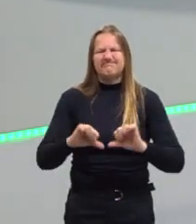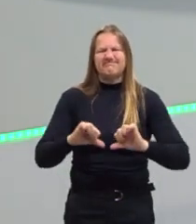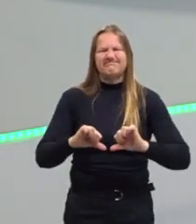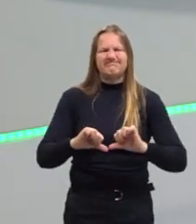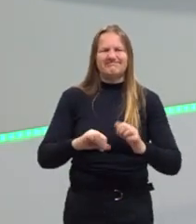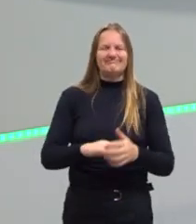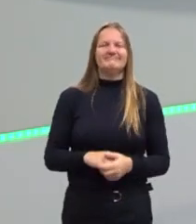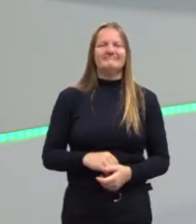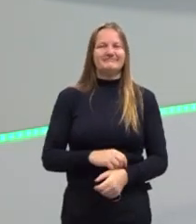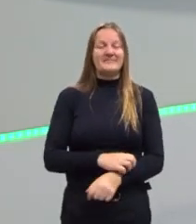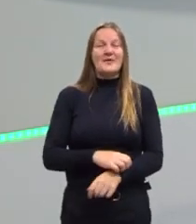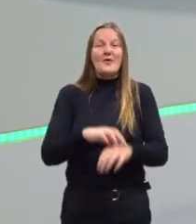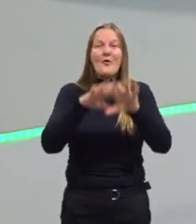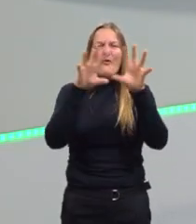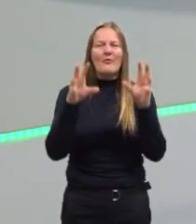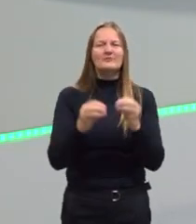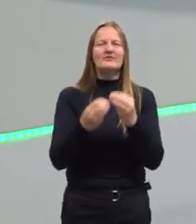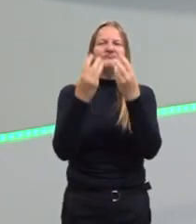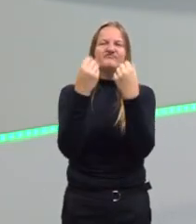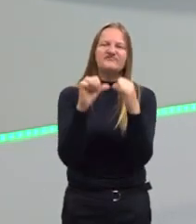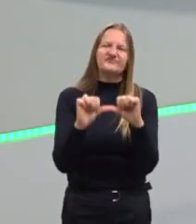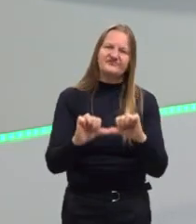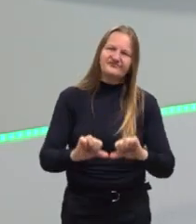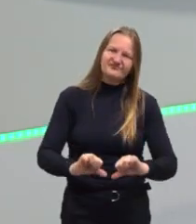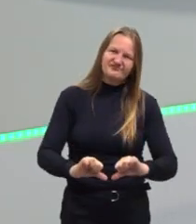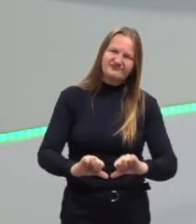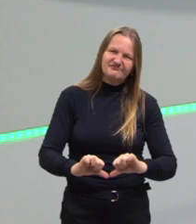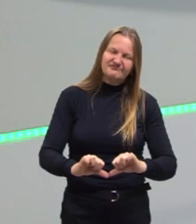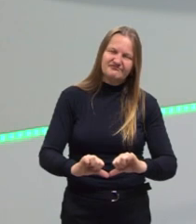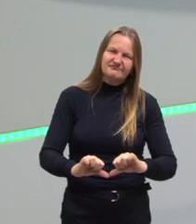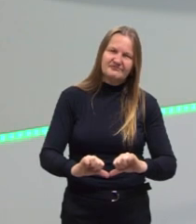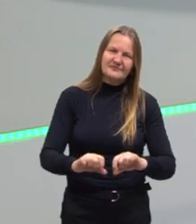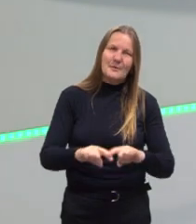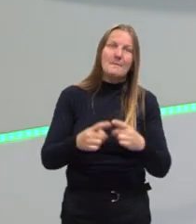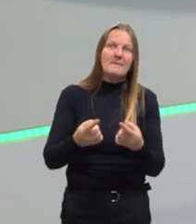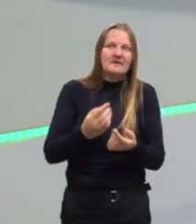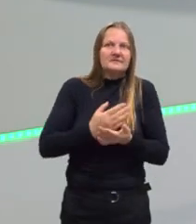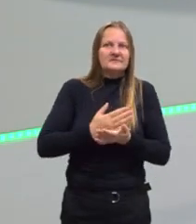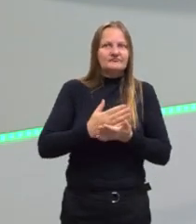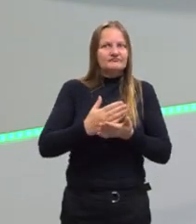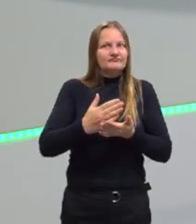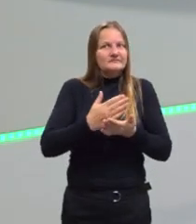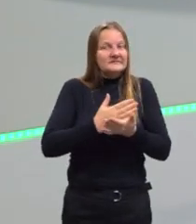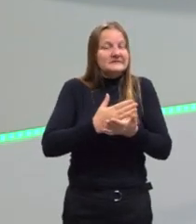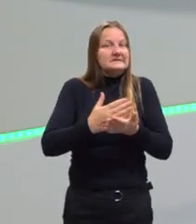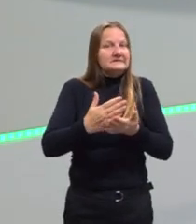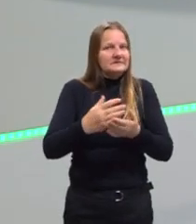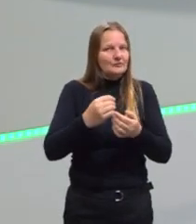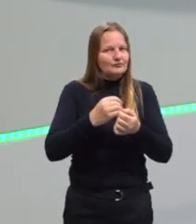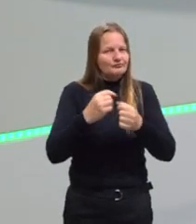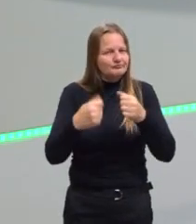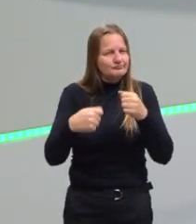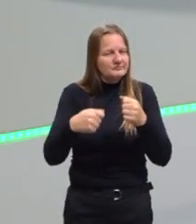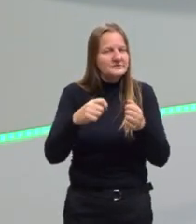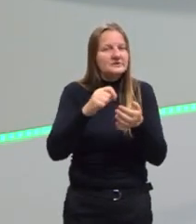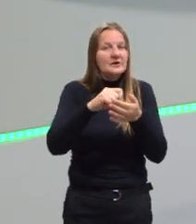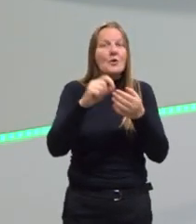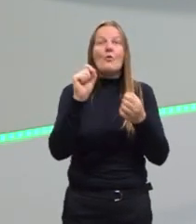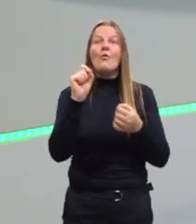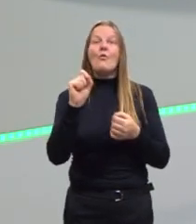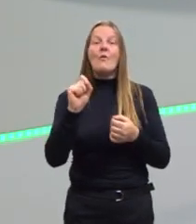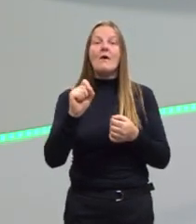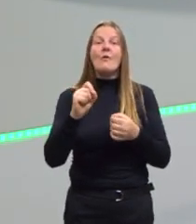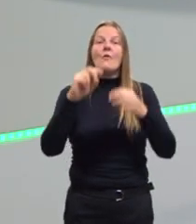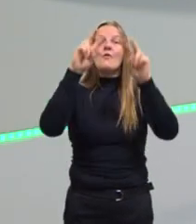Na conclusão, a coisa desanda. Mas já na introdução, ela desanda, se eu não souber qual é